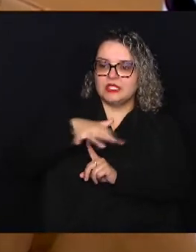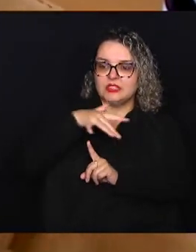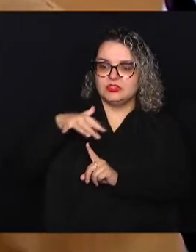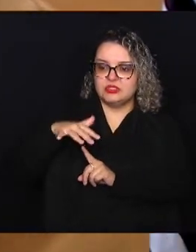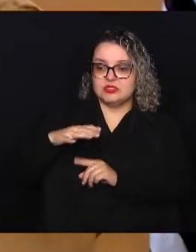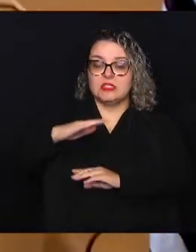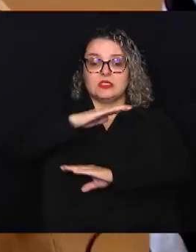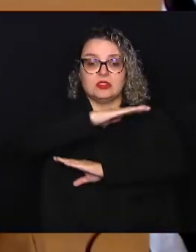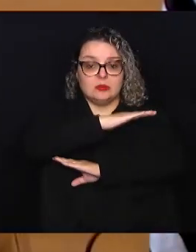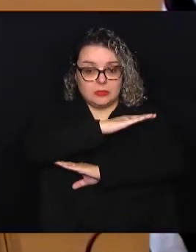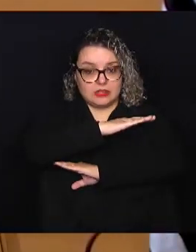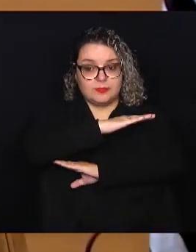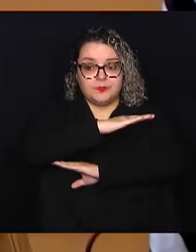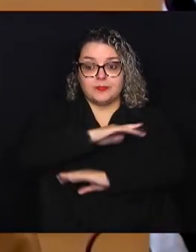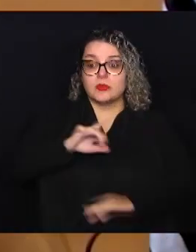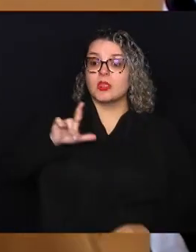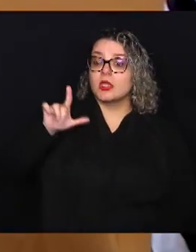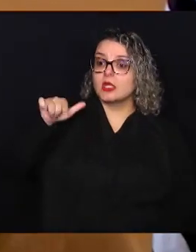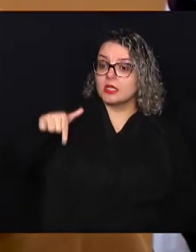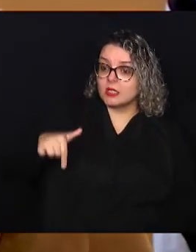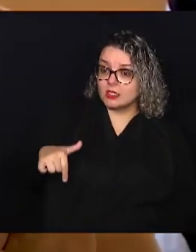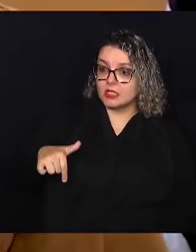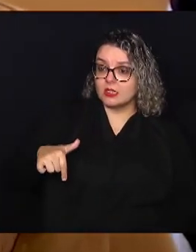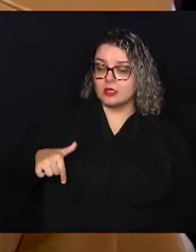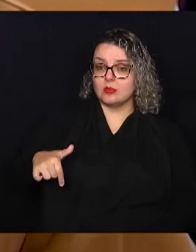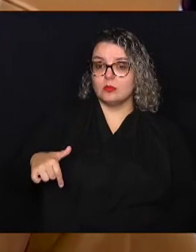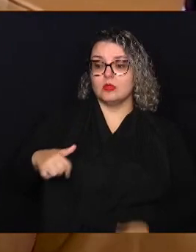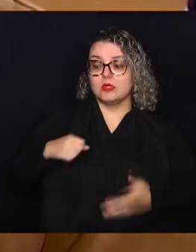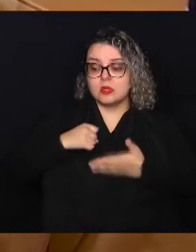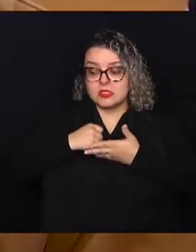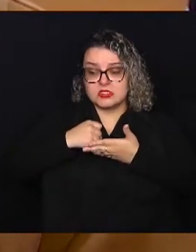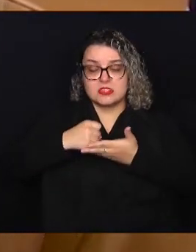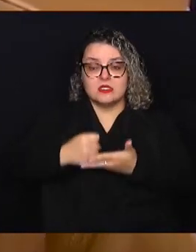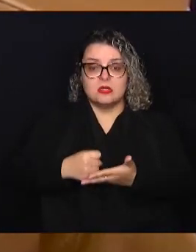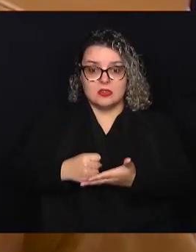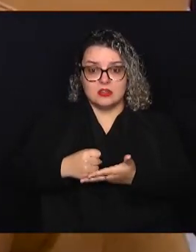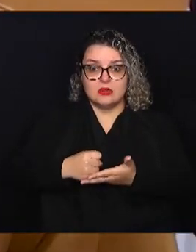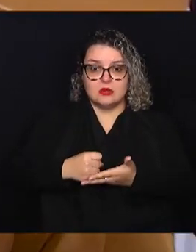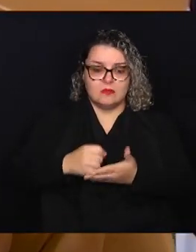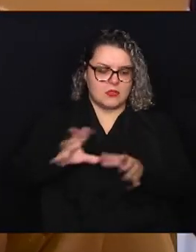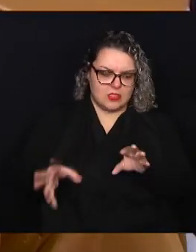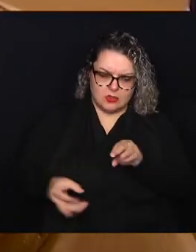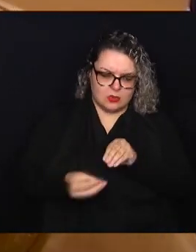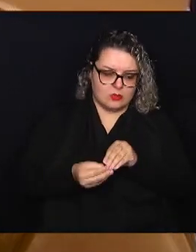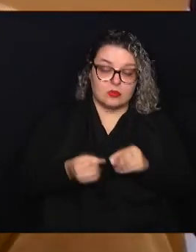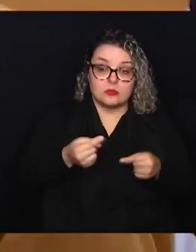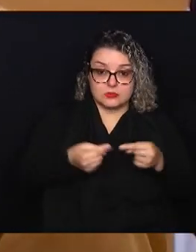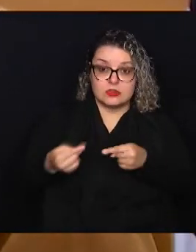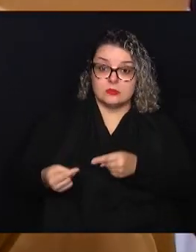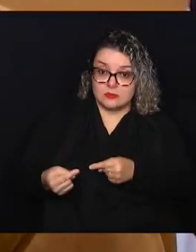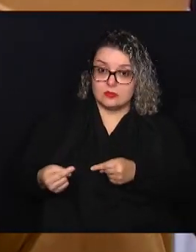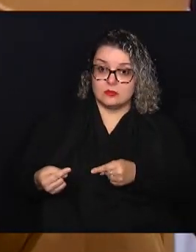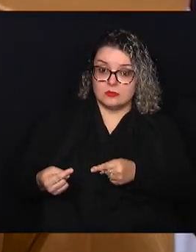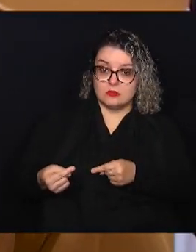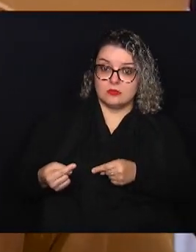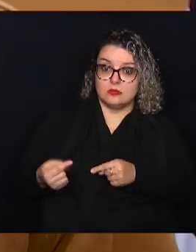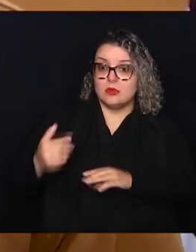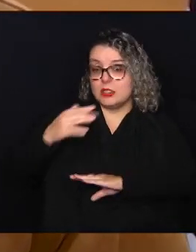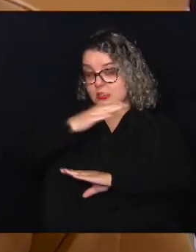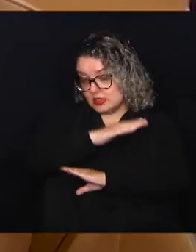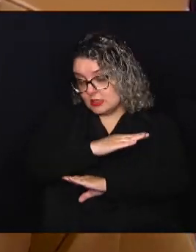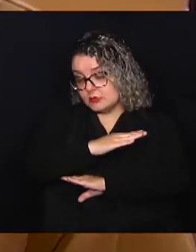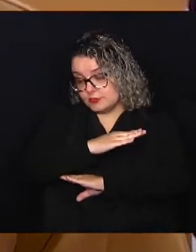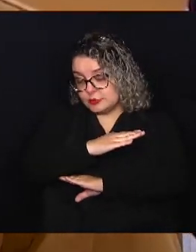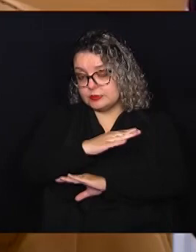Câmara e depois leve essa discussão, as conclusões sobre essa discussão para a Câmara e aqueles